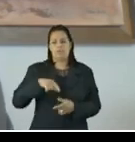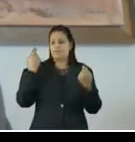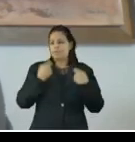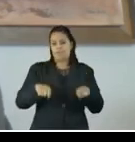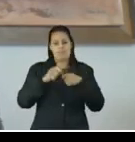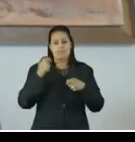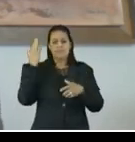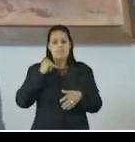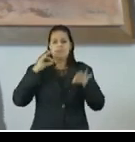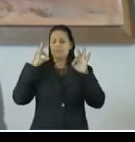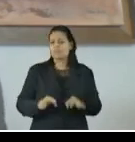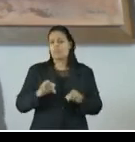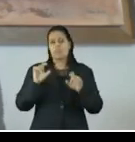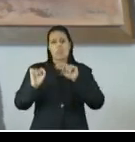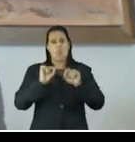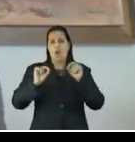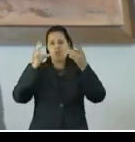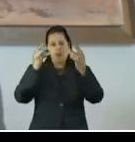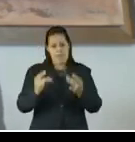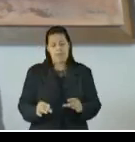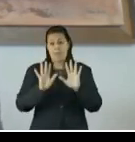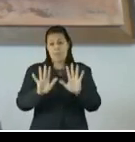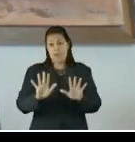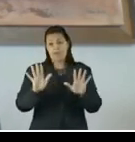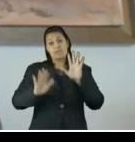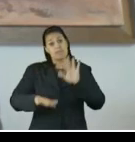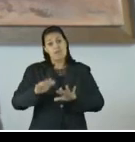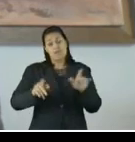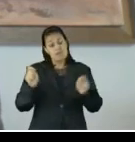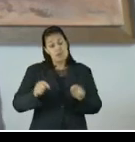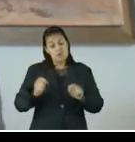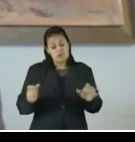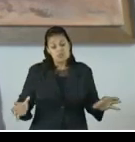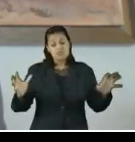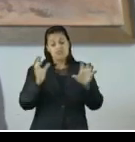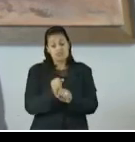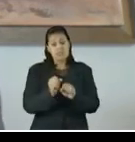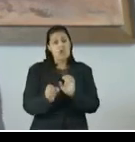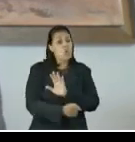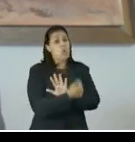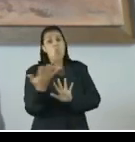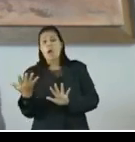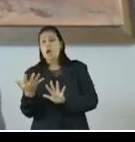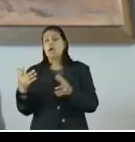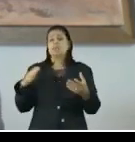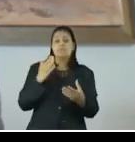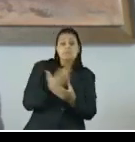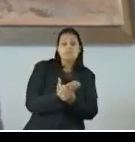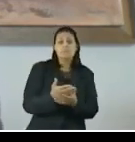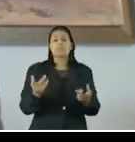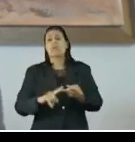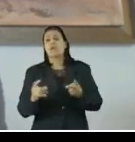pazes, mas podemos perfeitamente fazer um levantamento inicial nos diversos órgãos para saber quantos pazes foram abertos, quantas sanções foram